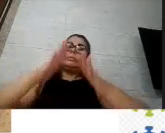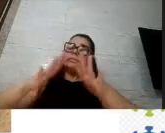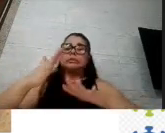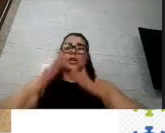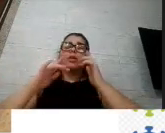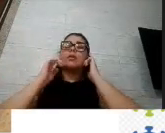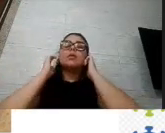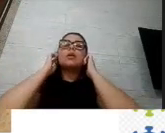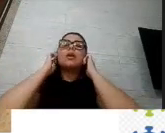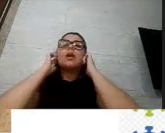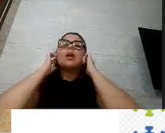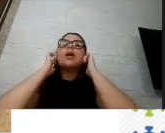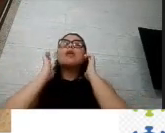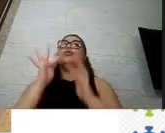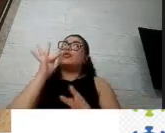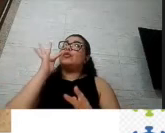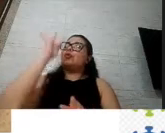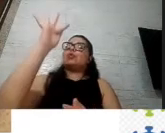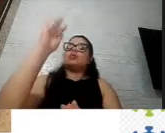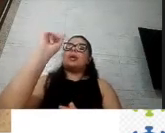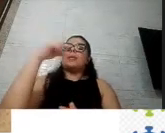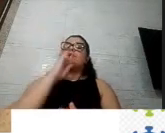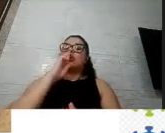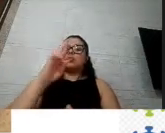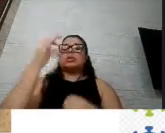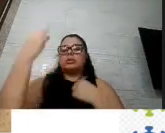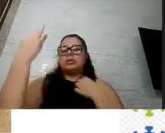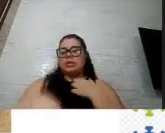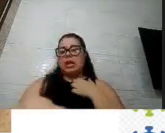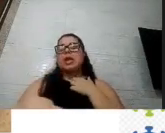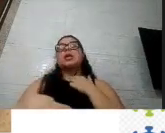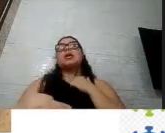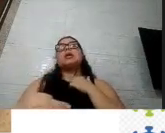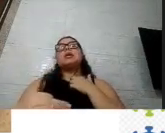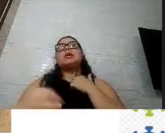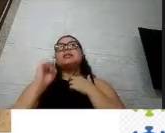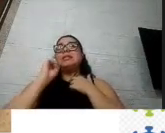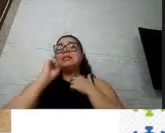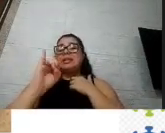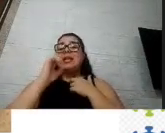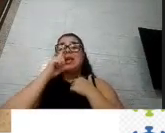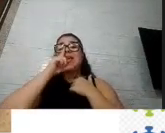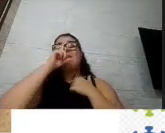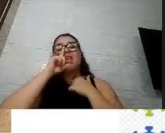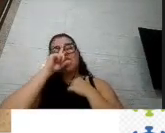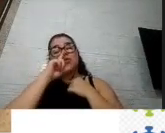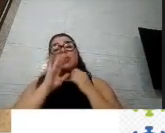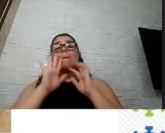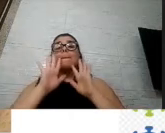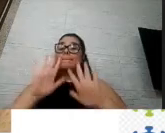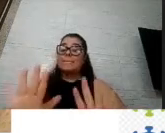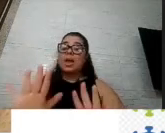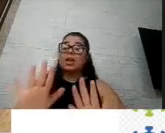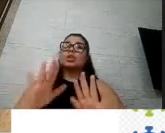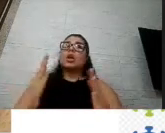quando a gente tiver uma amostra maior essas questões de saúde se mostrem também o fator de risco mas por enquanto não se